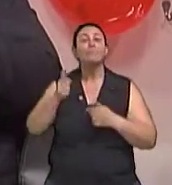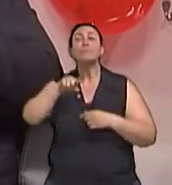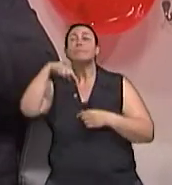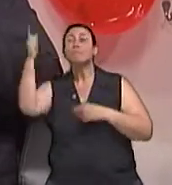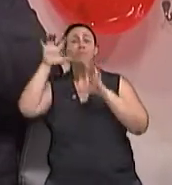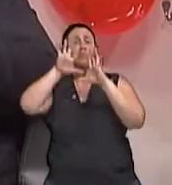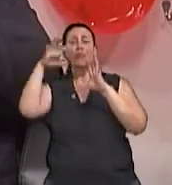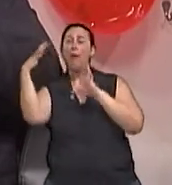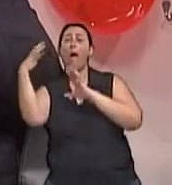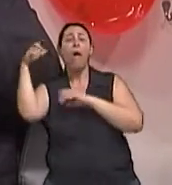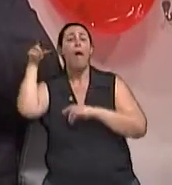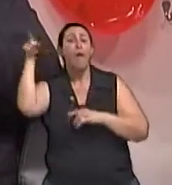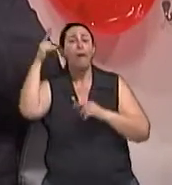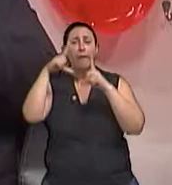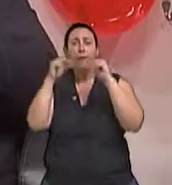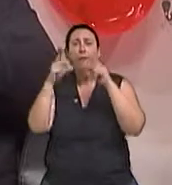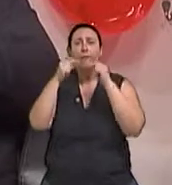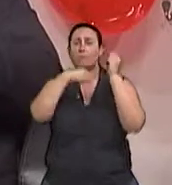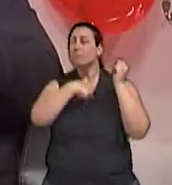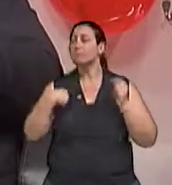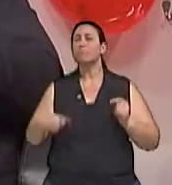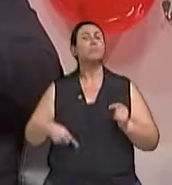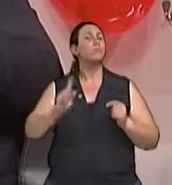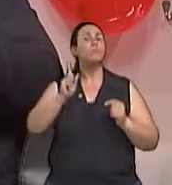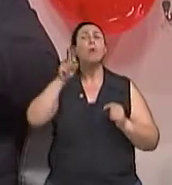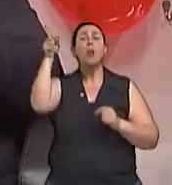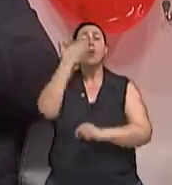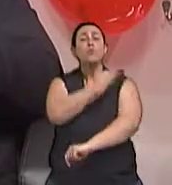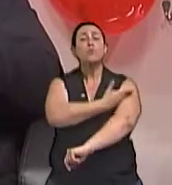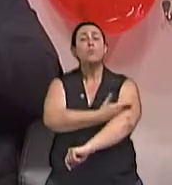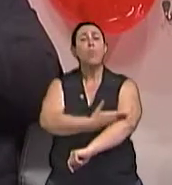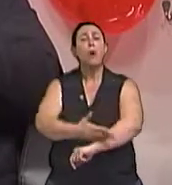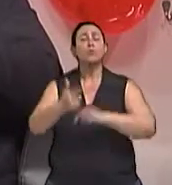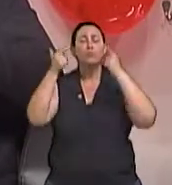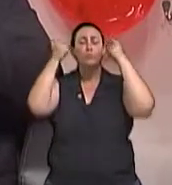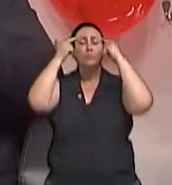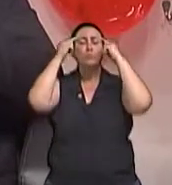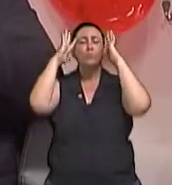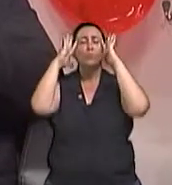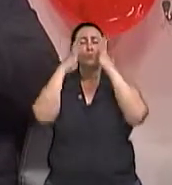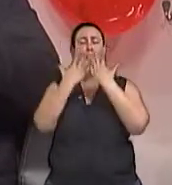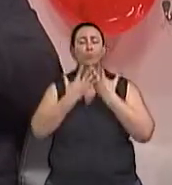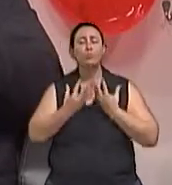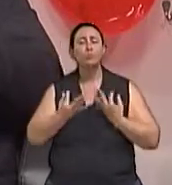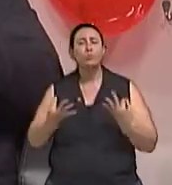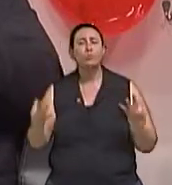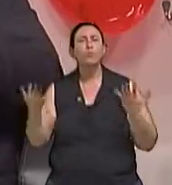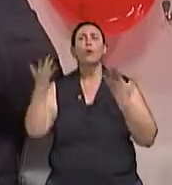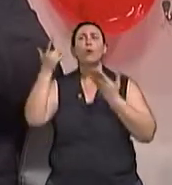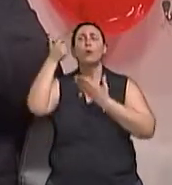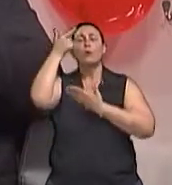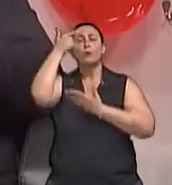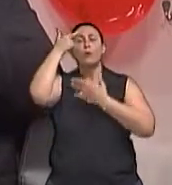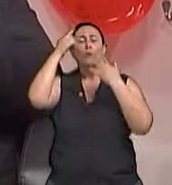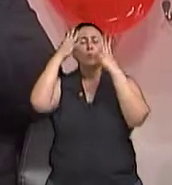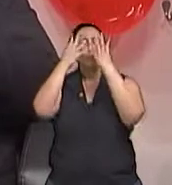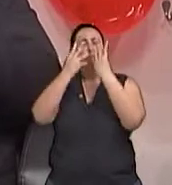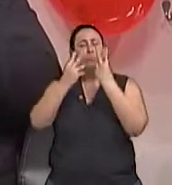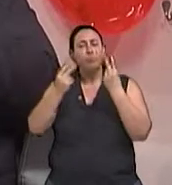como meditar, por exemplo, eles que têm insônia, eles têm maior facilidade em